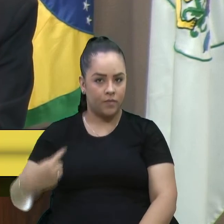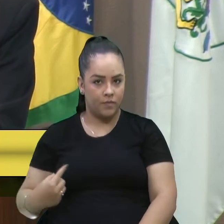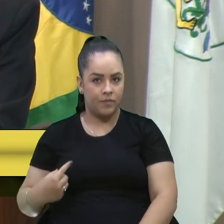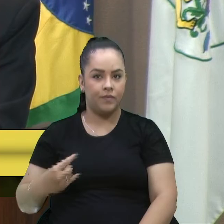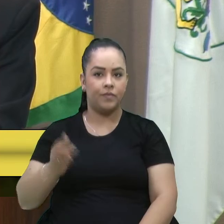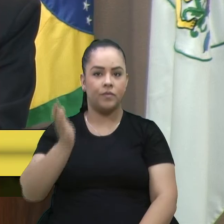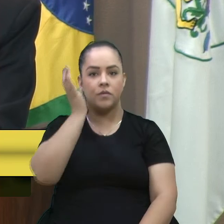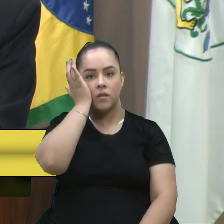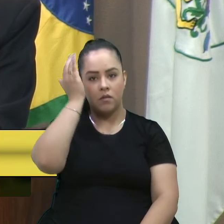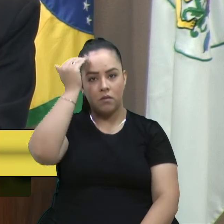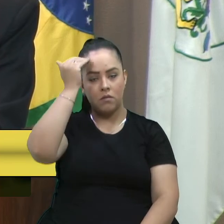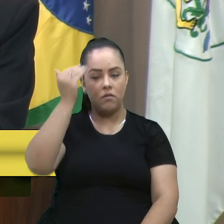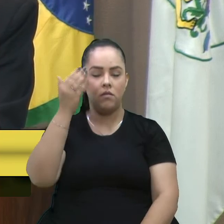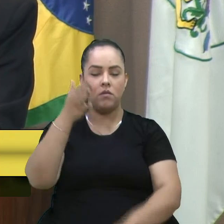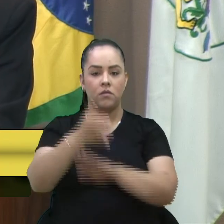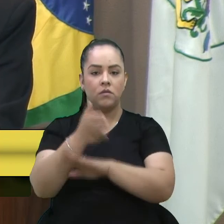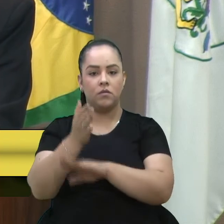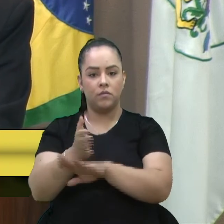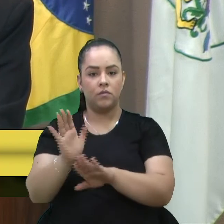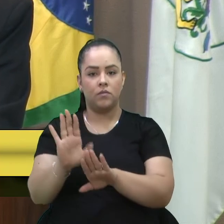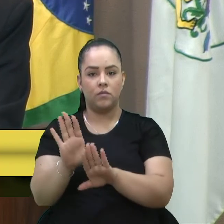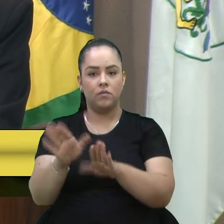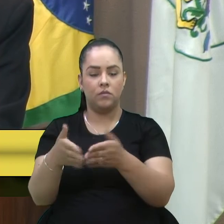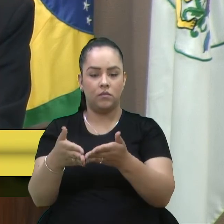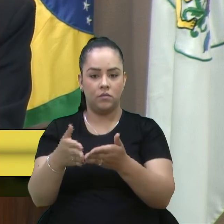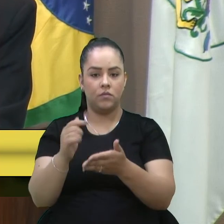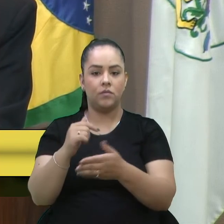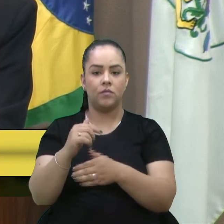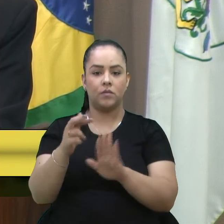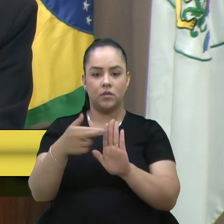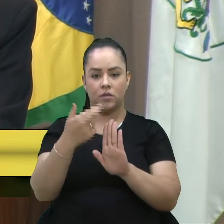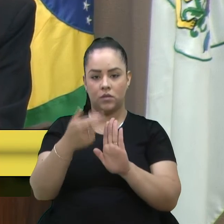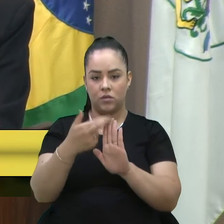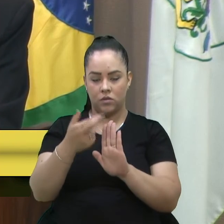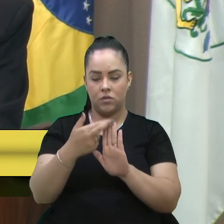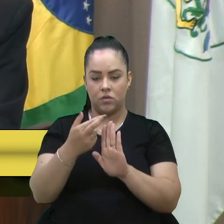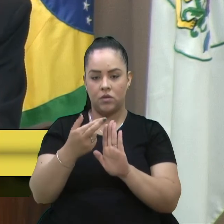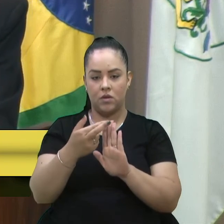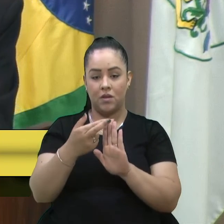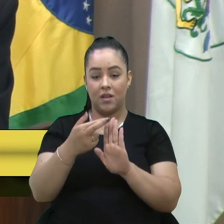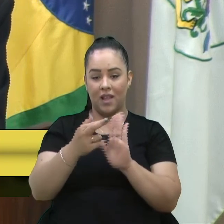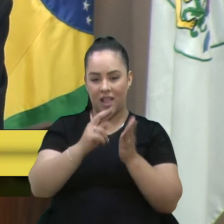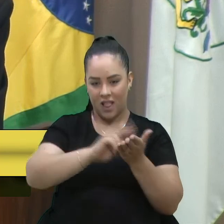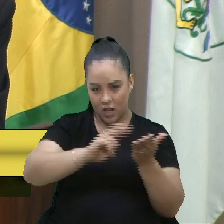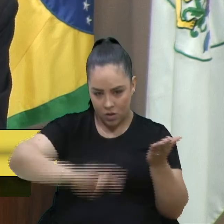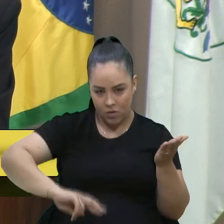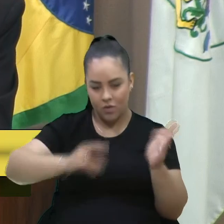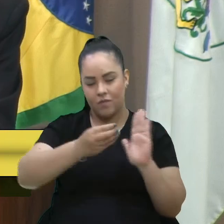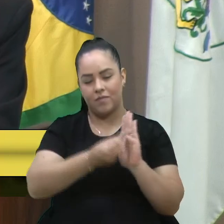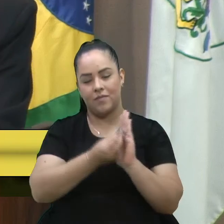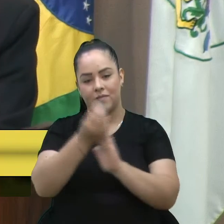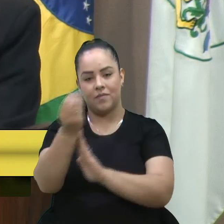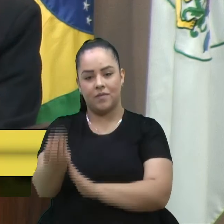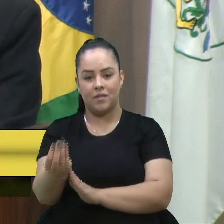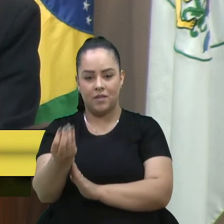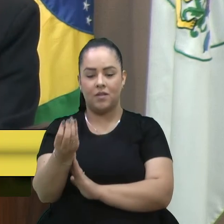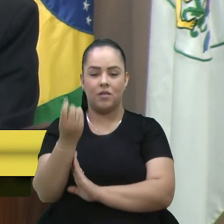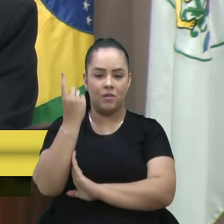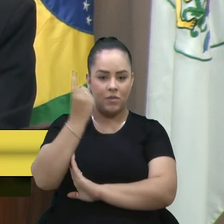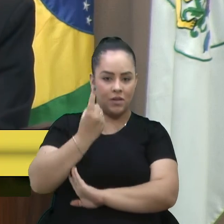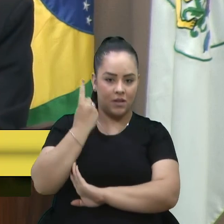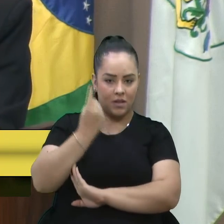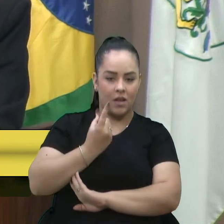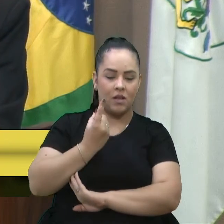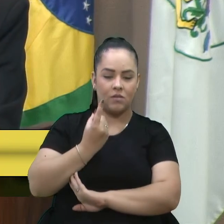demais membros da Frente, vou levar o relatório que vocês produziram ao deputado, caso não tenham entregue ainda.